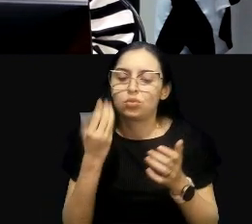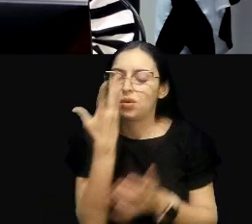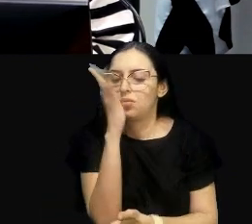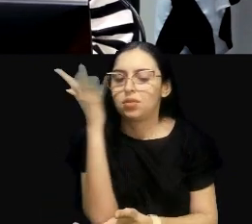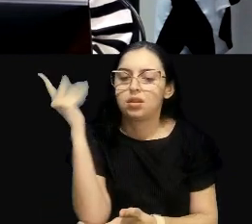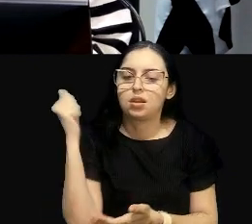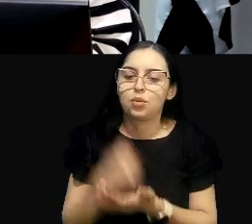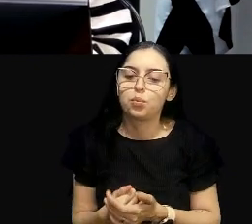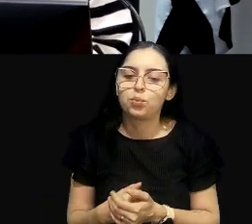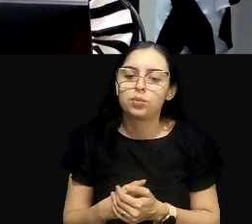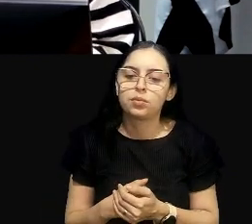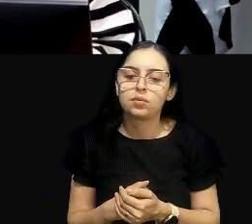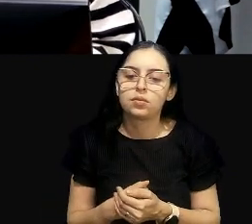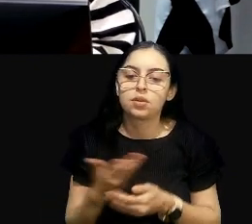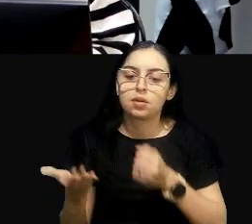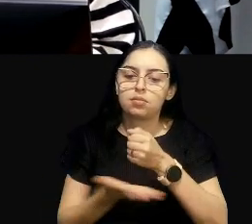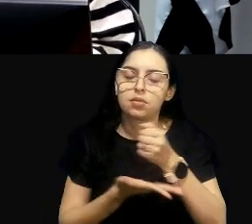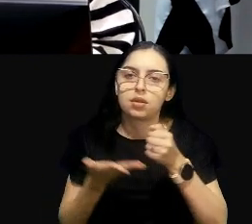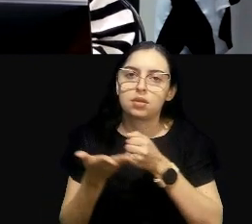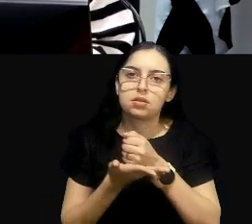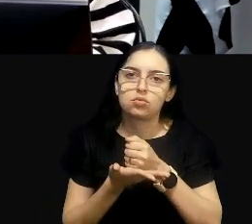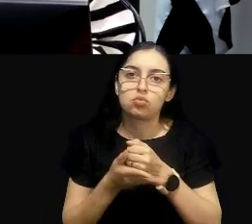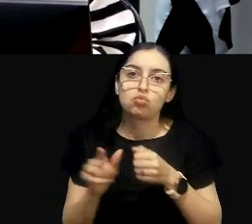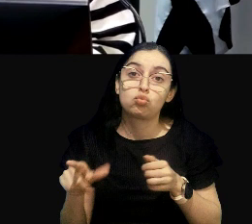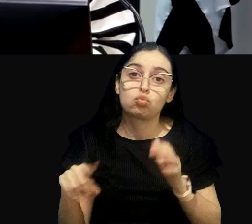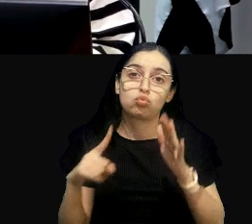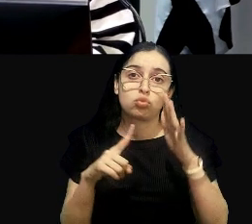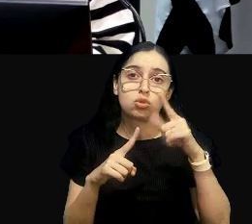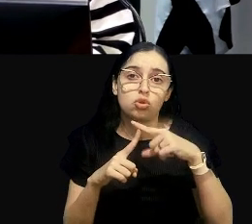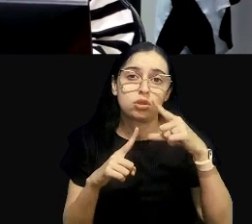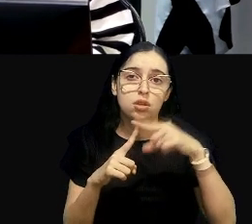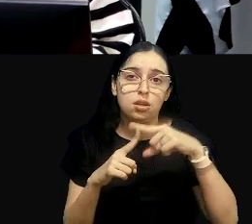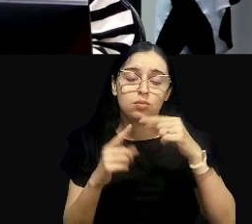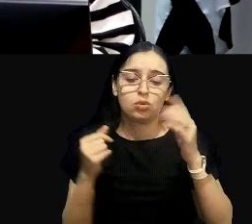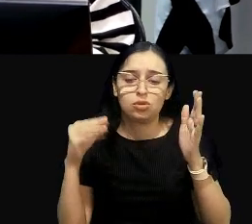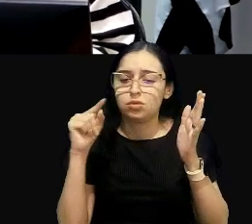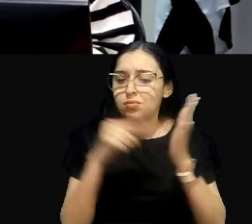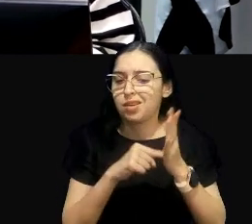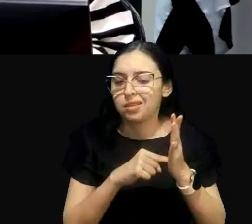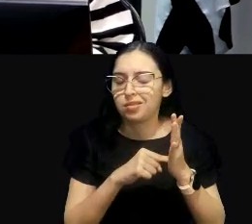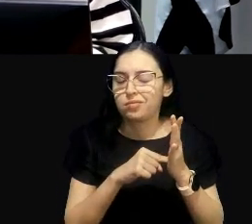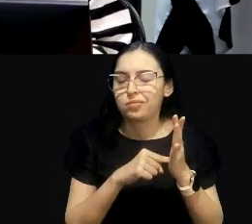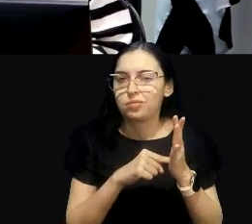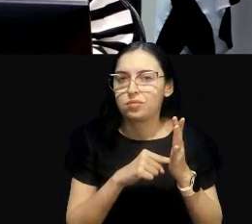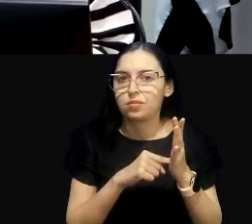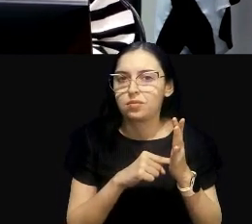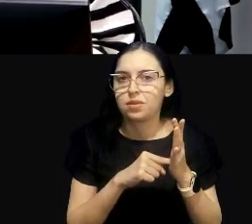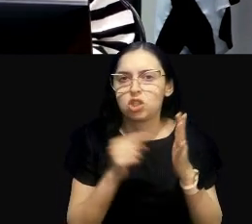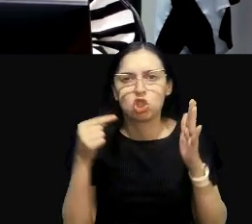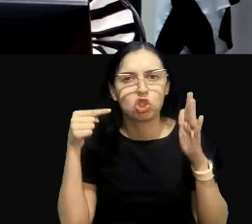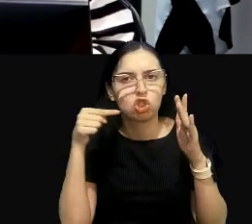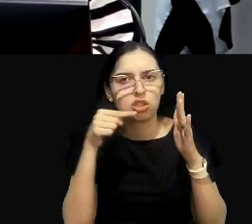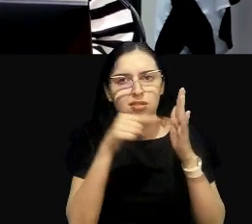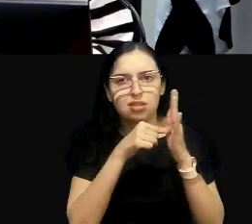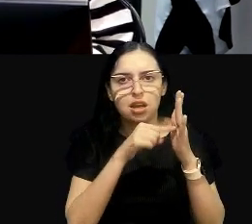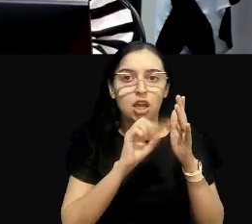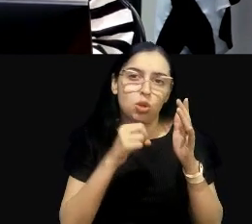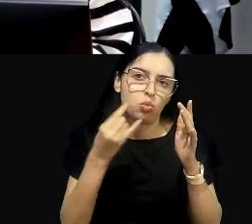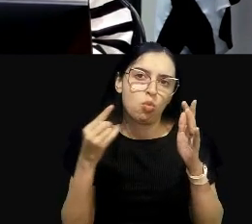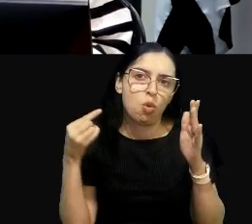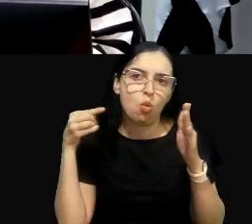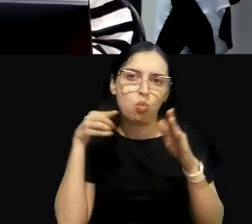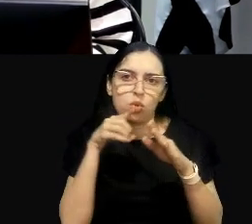baseado no quê? No tipo de impacto ali. Se ele é um impacto direto, indireto,